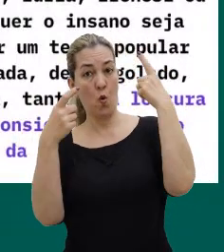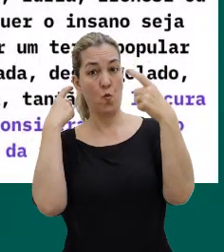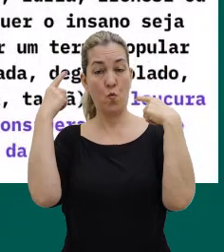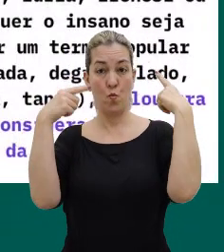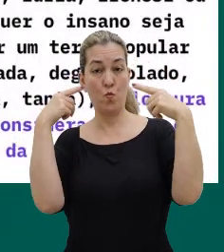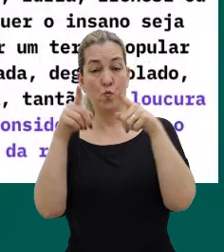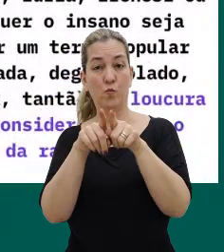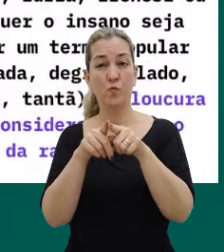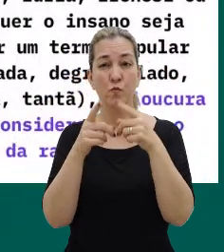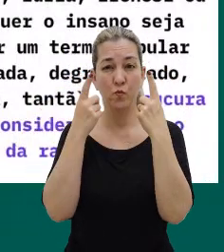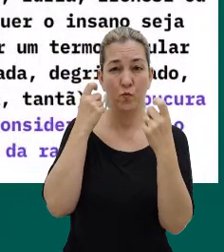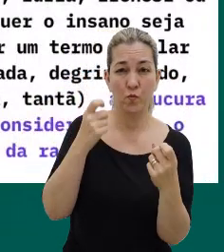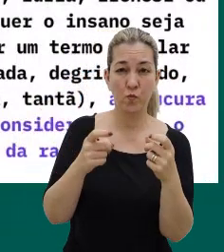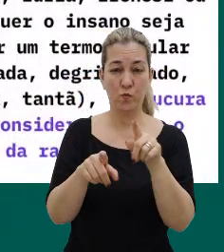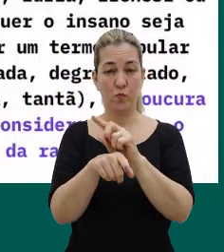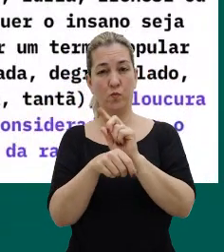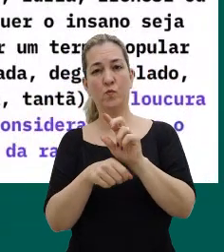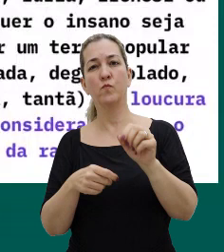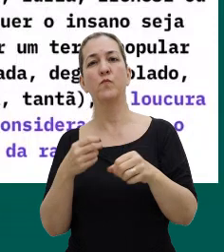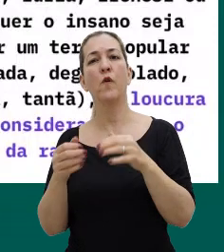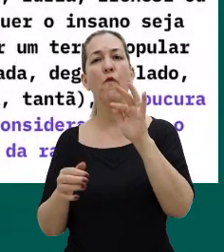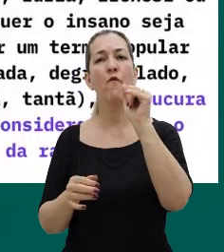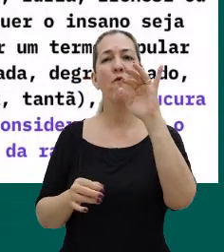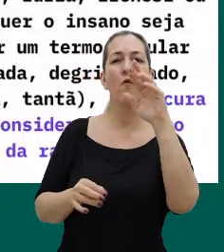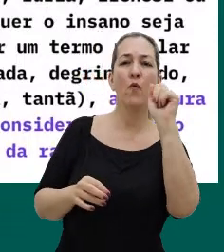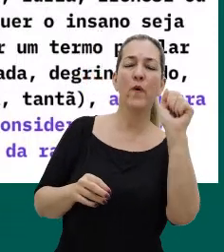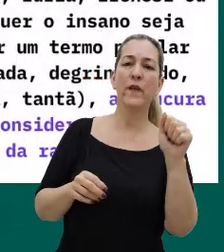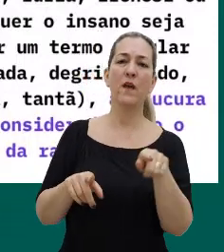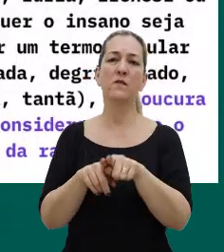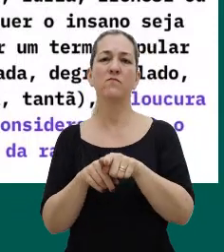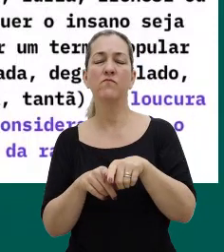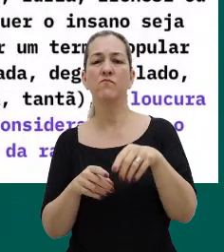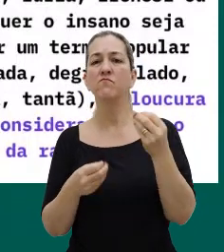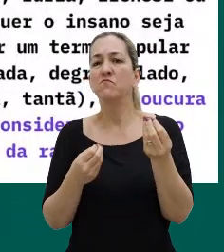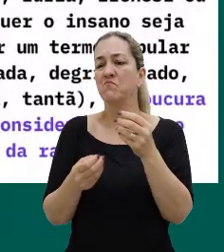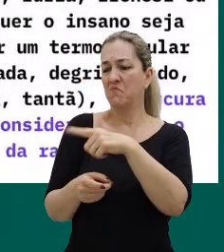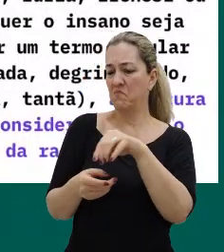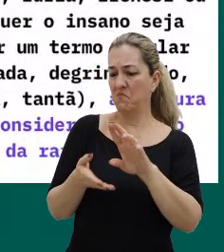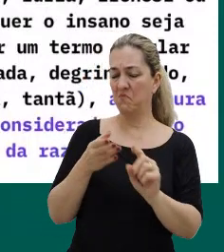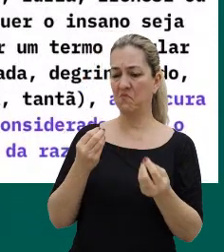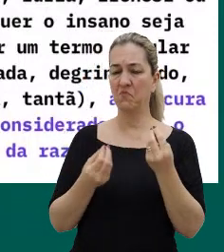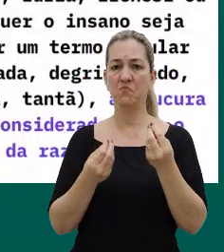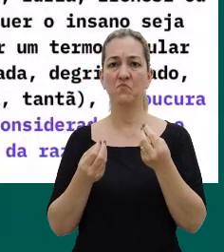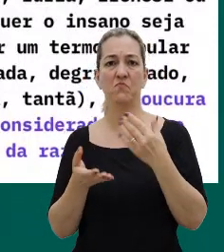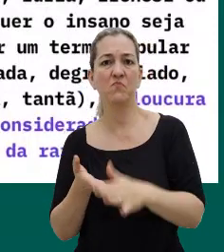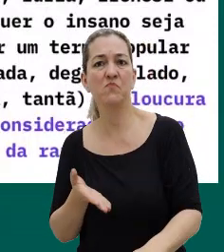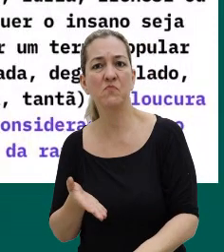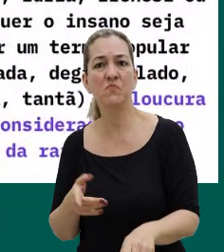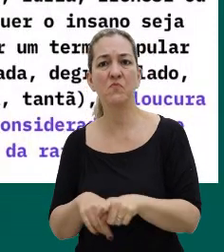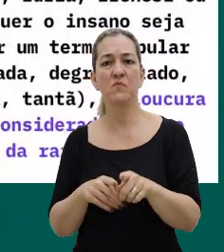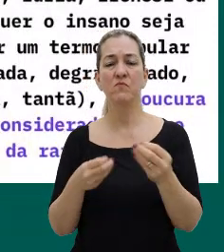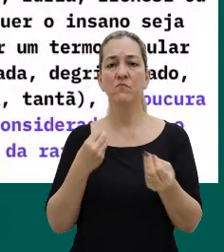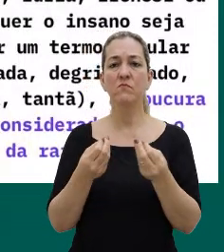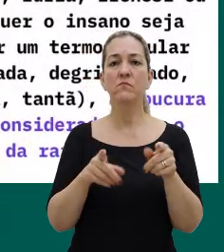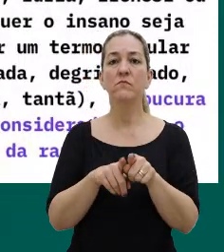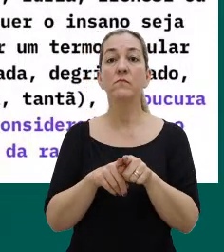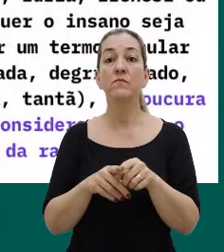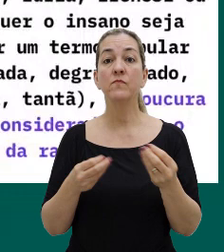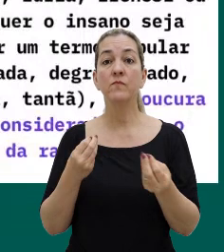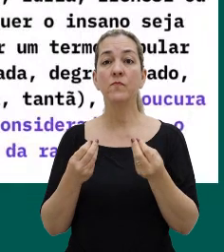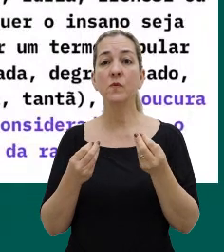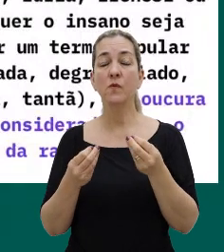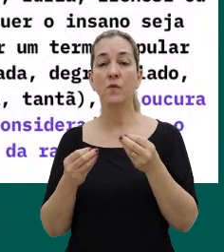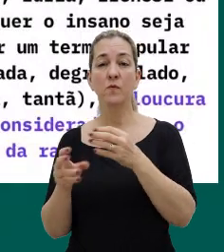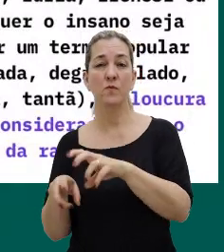furor, de mania, de delírio, de fúria, de frenesi ou de alienação, quer o insano ele seja designado por um termo